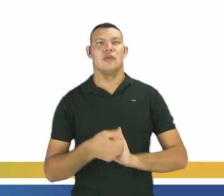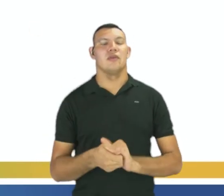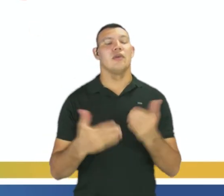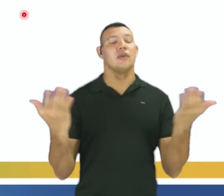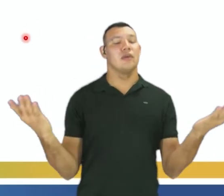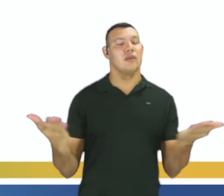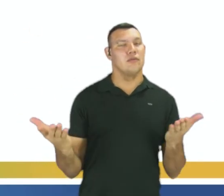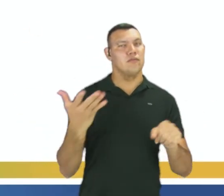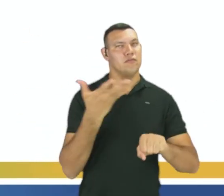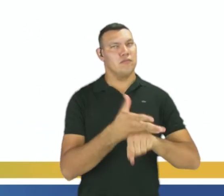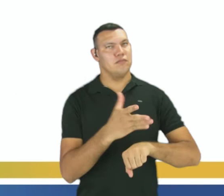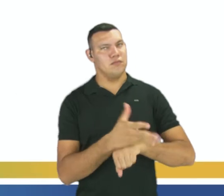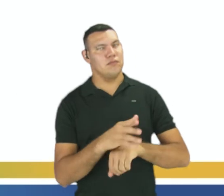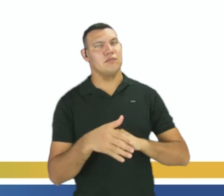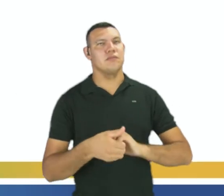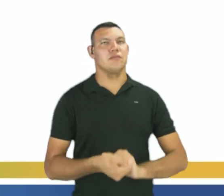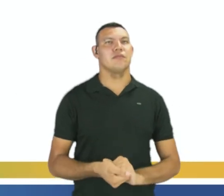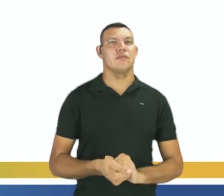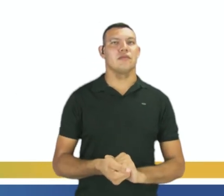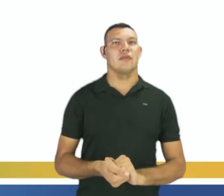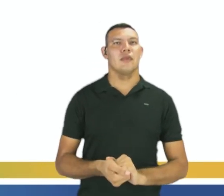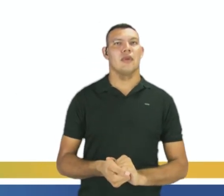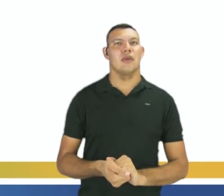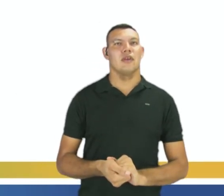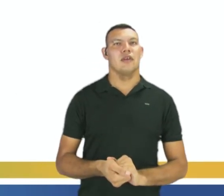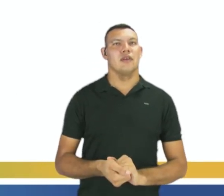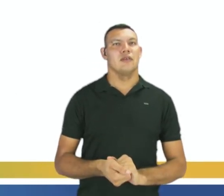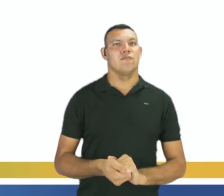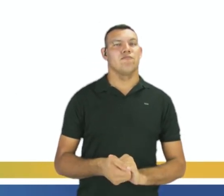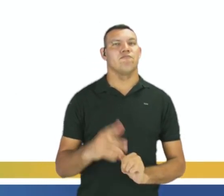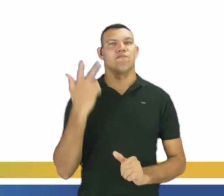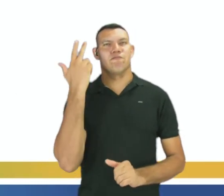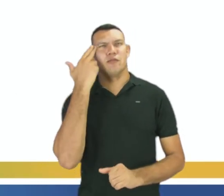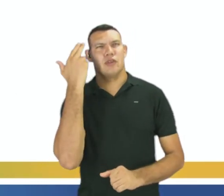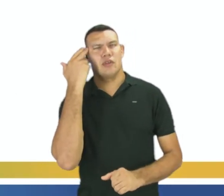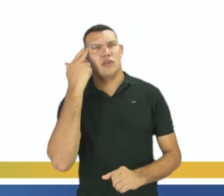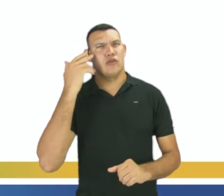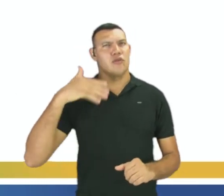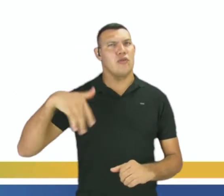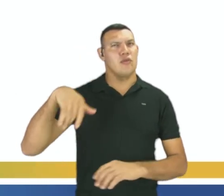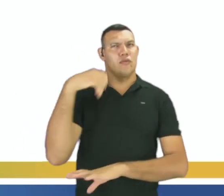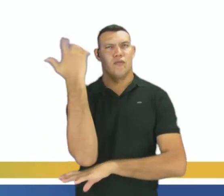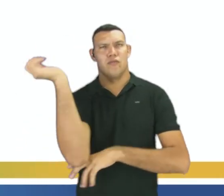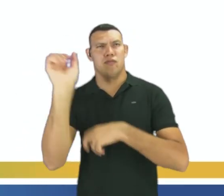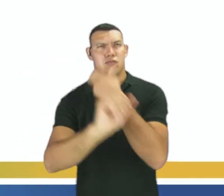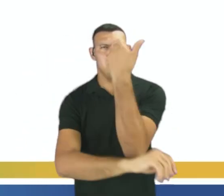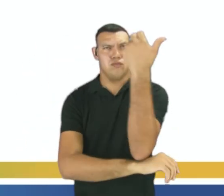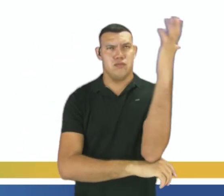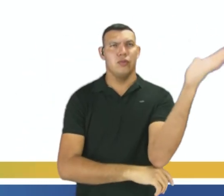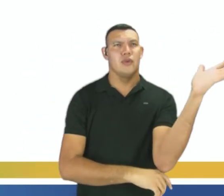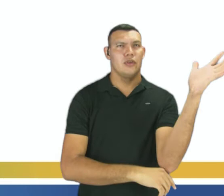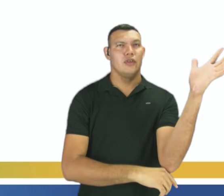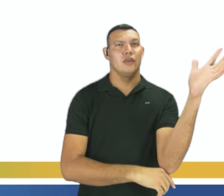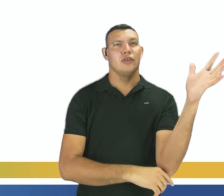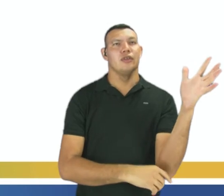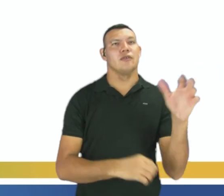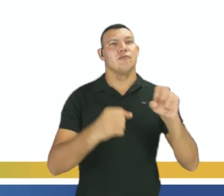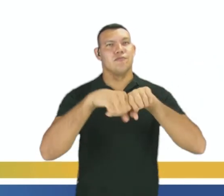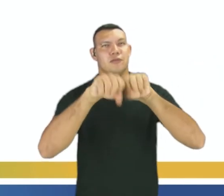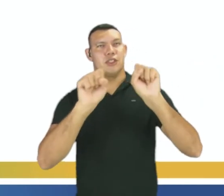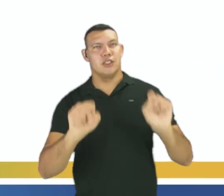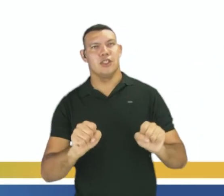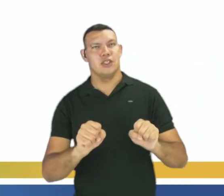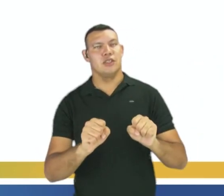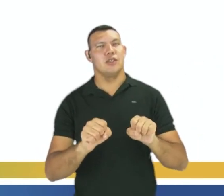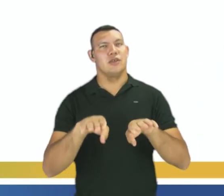Então, vamos exercitar. Nas condições ambientes, é exemplo de um sistema em estado de equilíbrio, letra